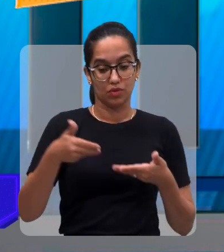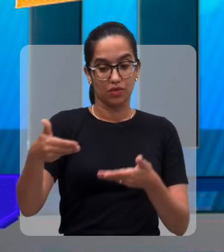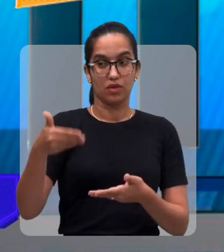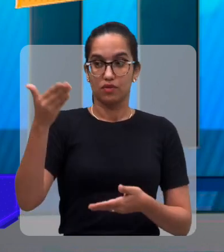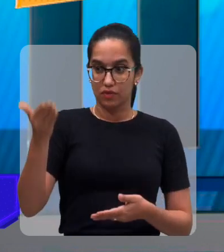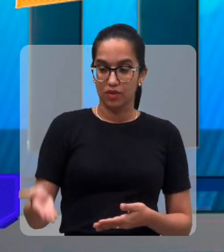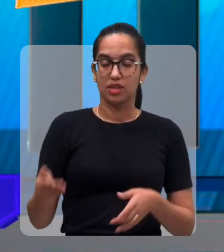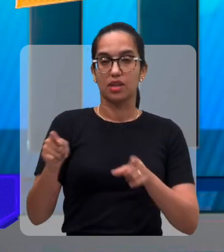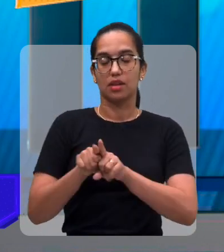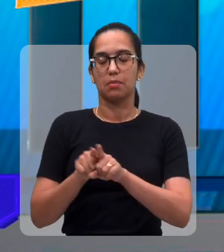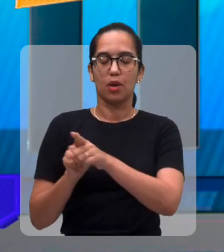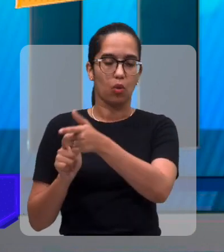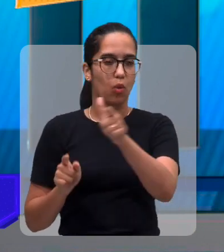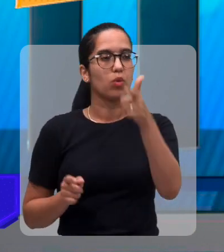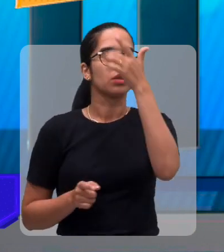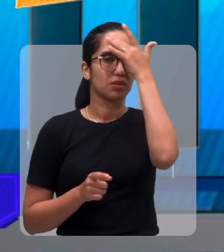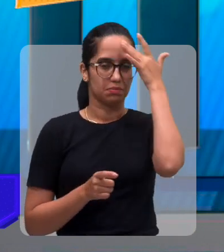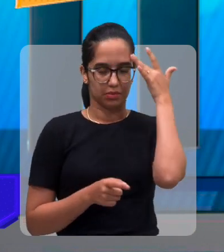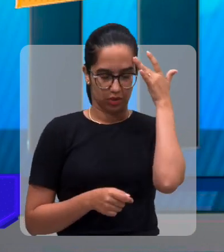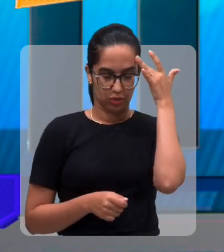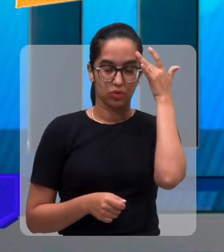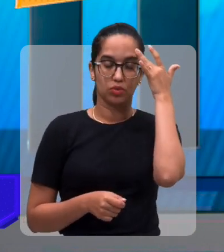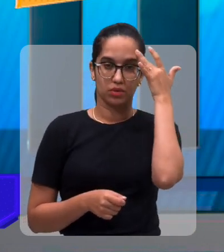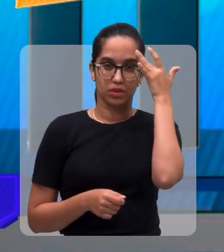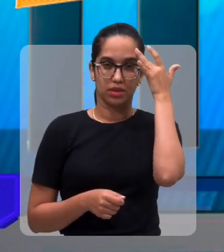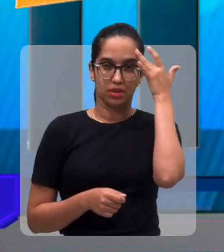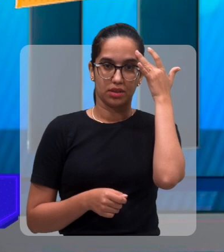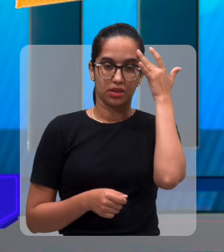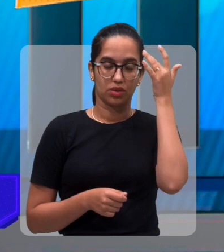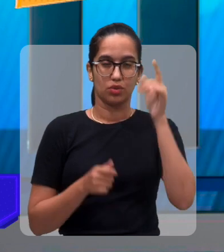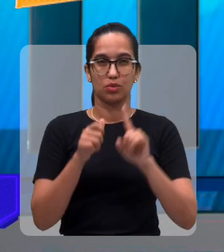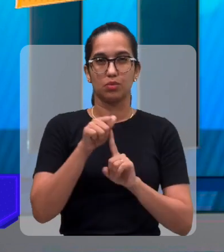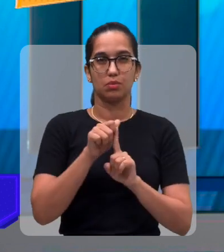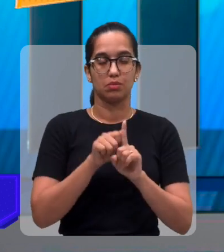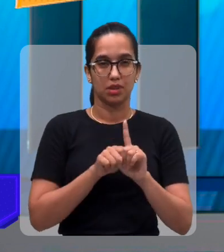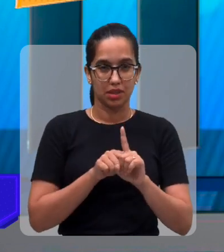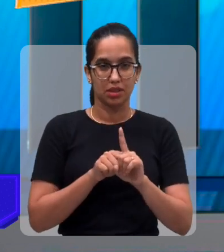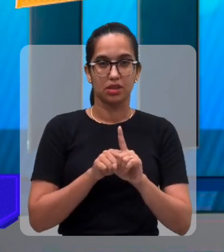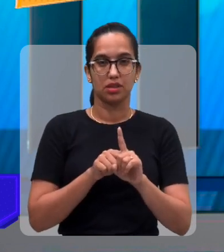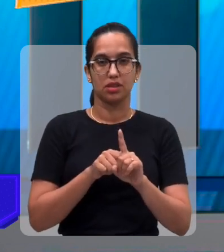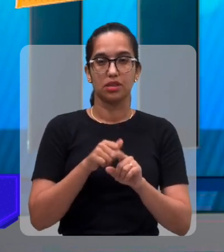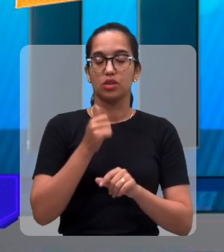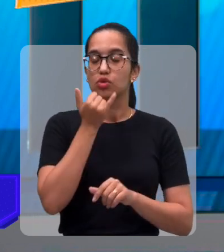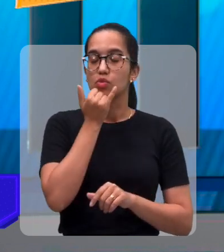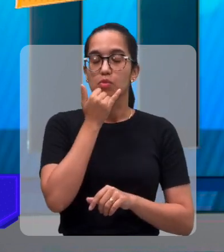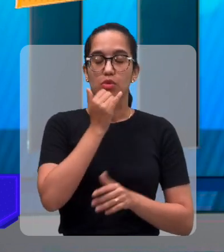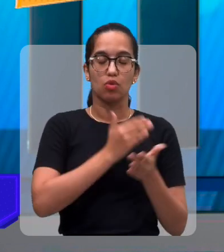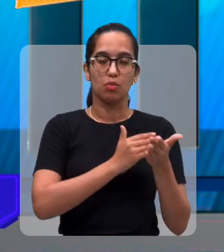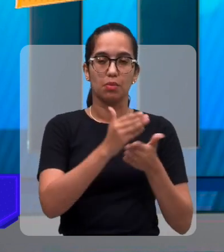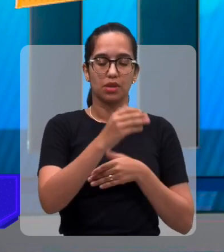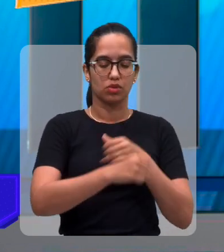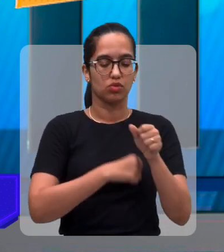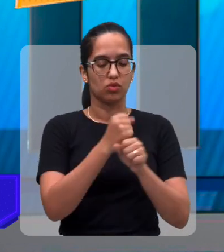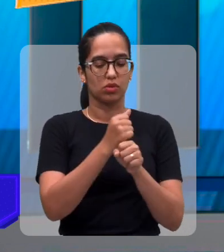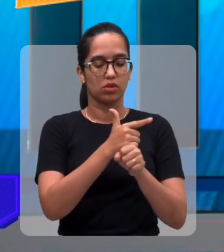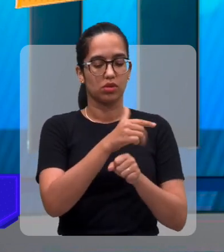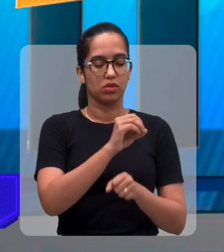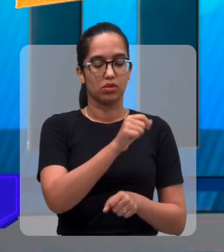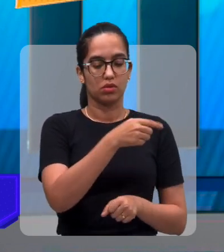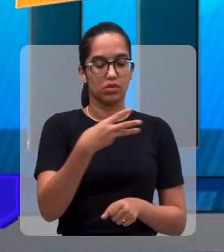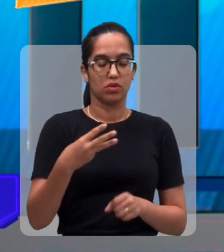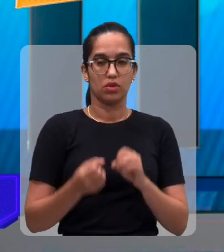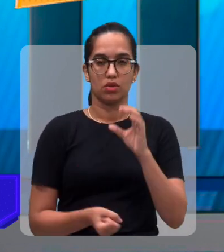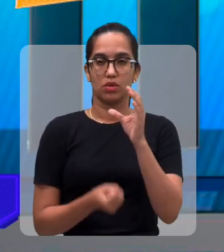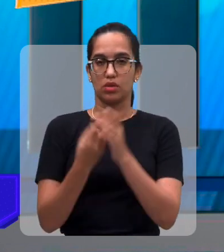por você, por outras pessoas, que me convidaram lá no começo do ano para a gente formar um grupo chamado